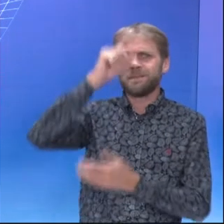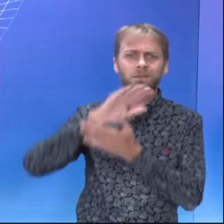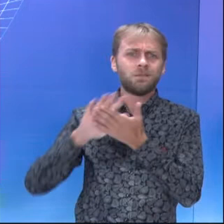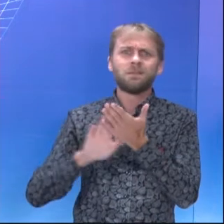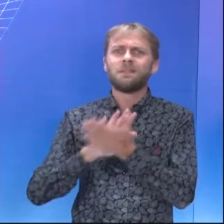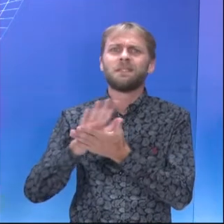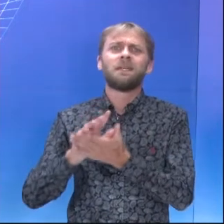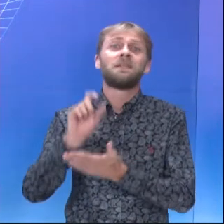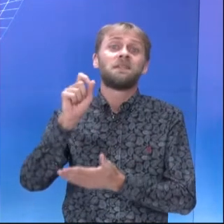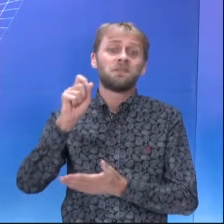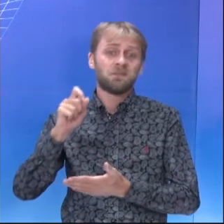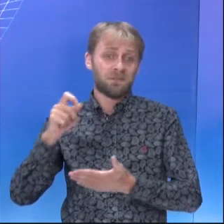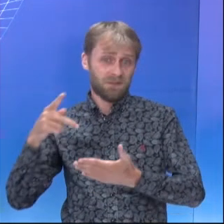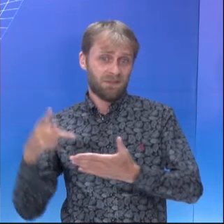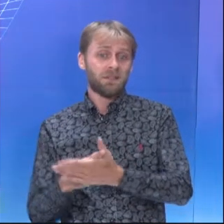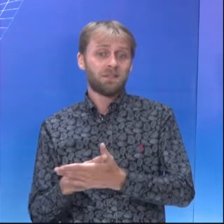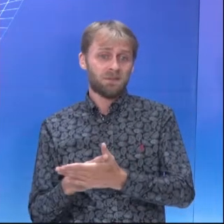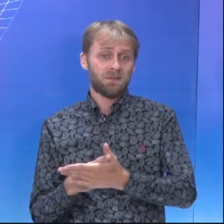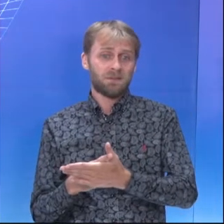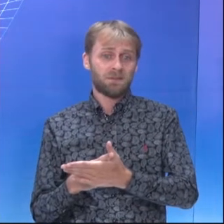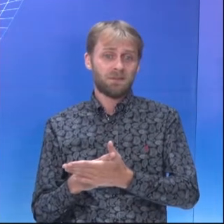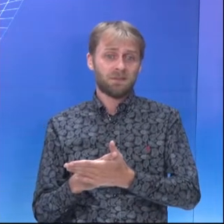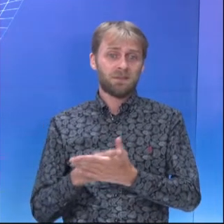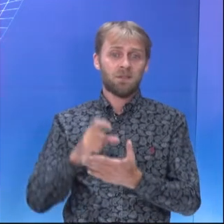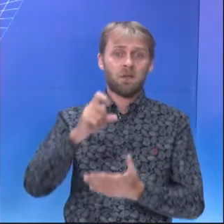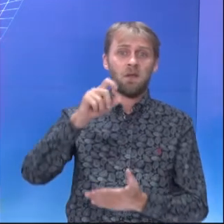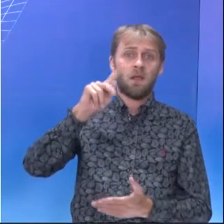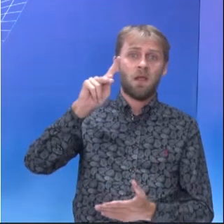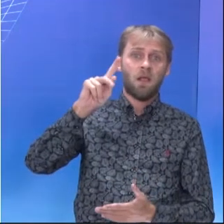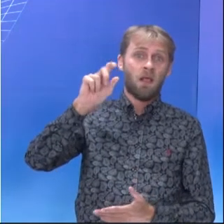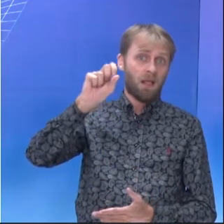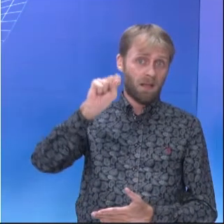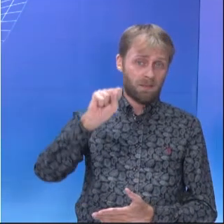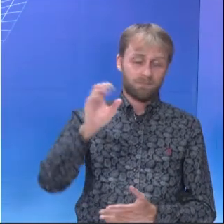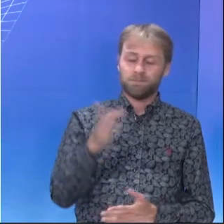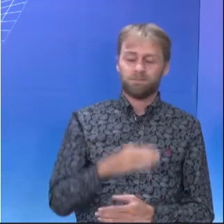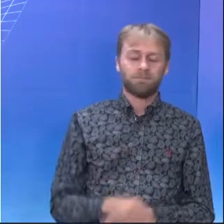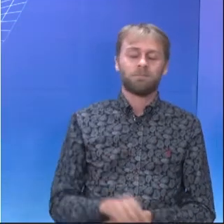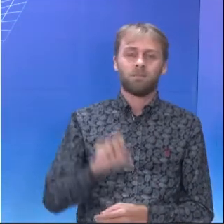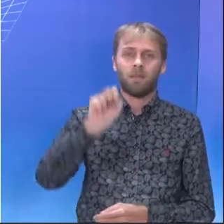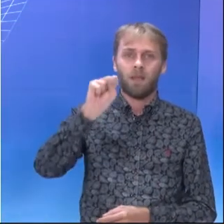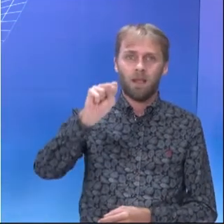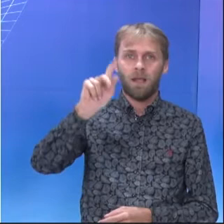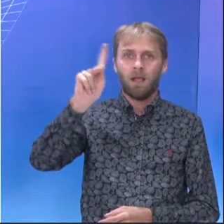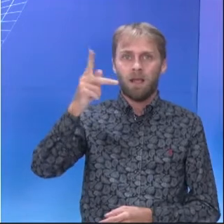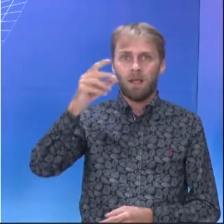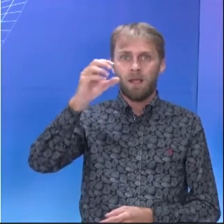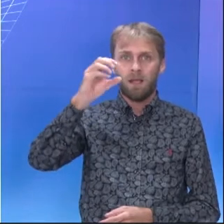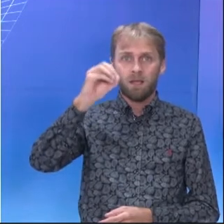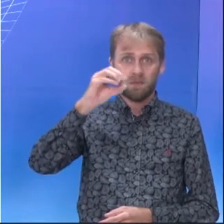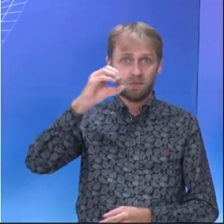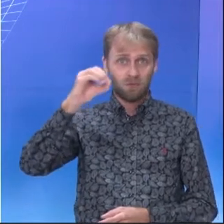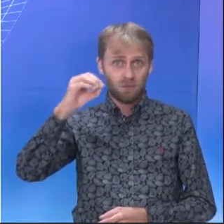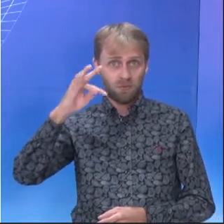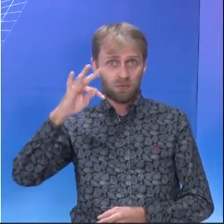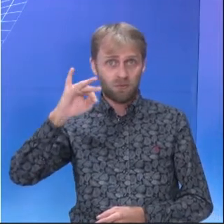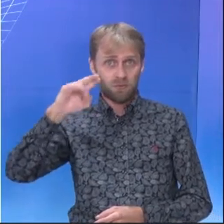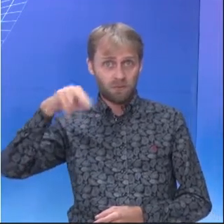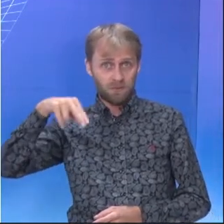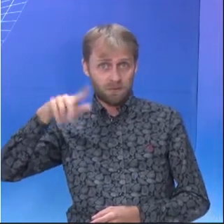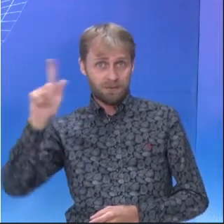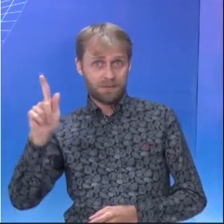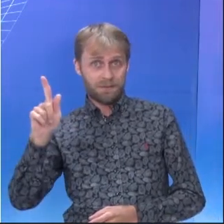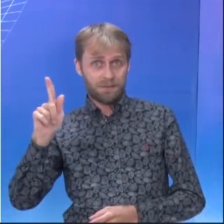from the tragic shooting. Shooting é um vocabulário que a maioria de vocês conhece, principalmente quem gosta de jogar